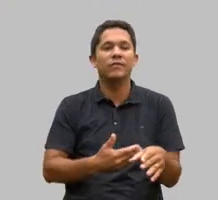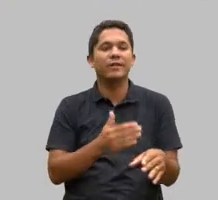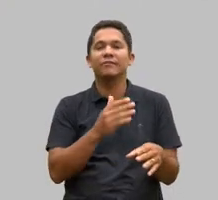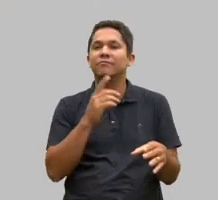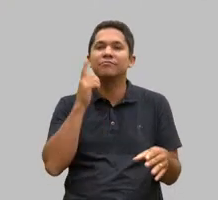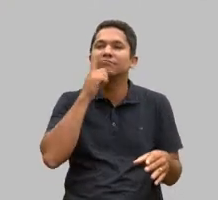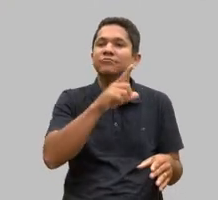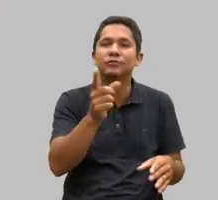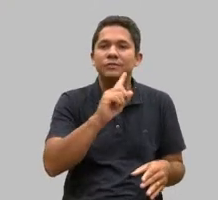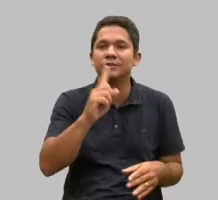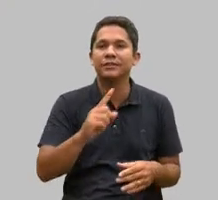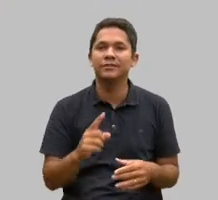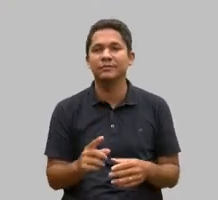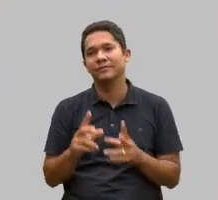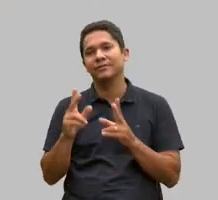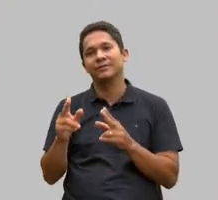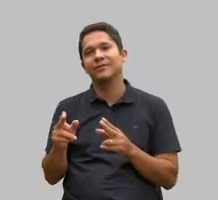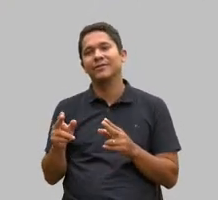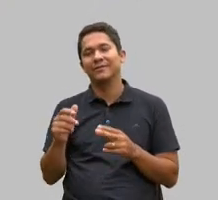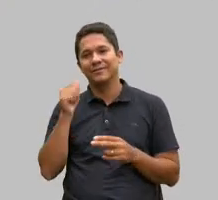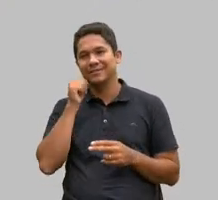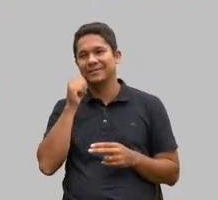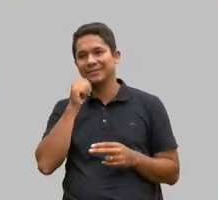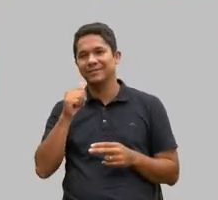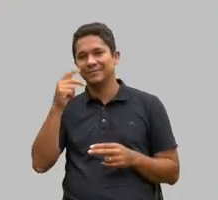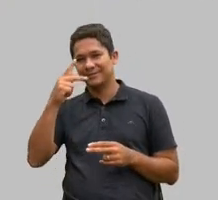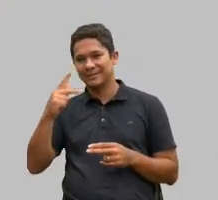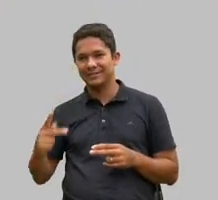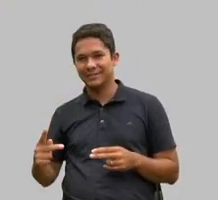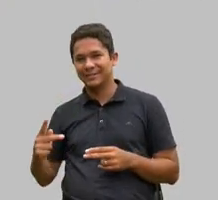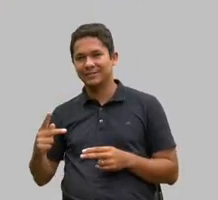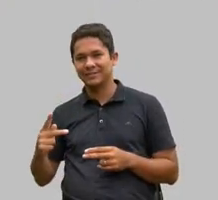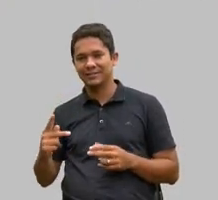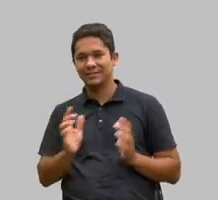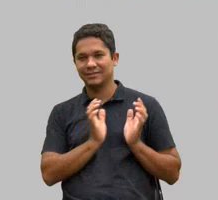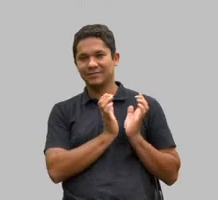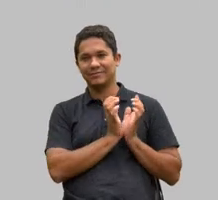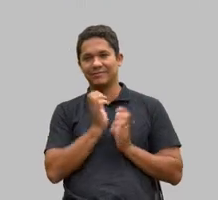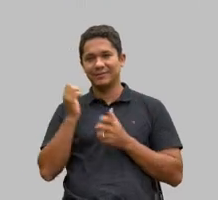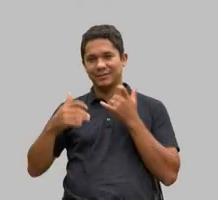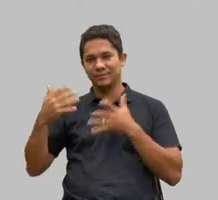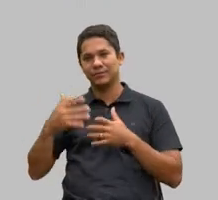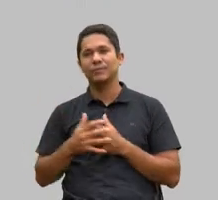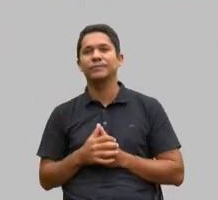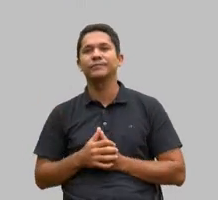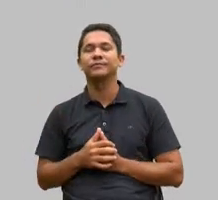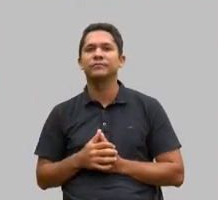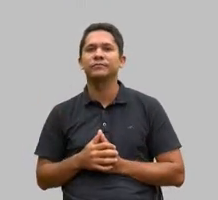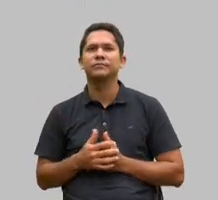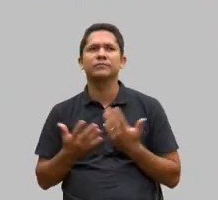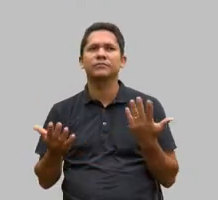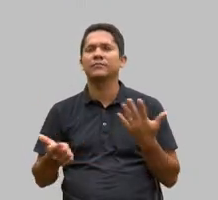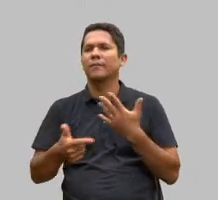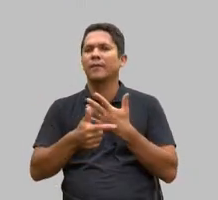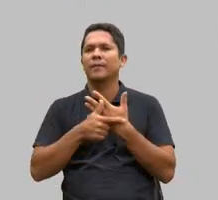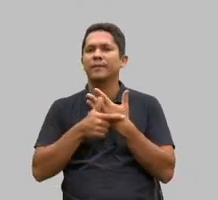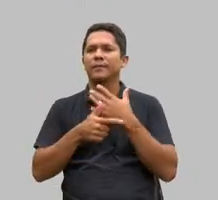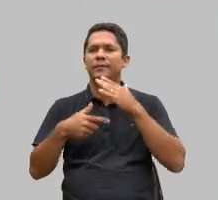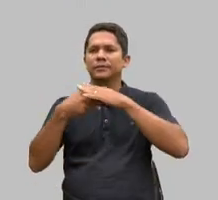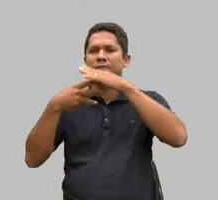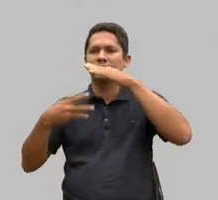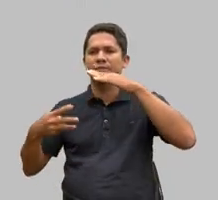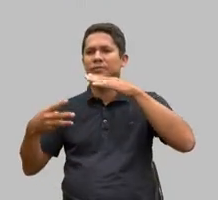presidente da APAI de Belo Horizonte. Mas, então, qual é o papel do terceiro setor com relação às políticas